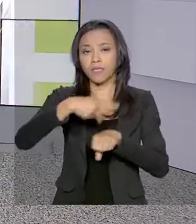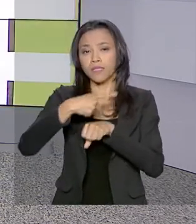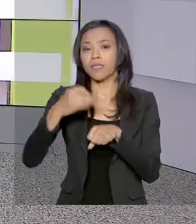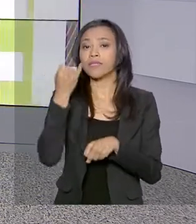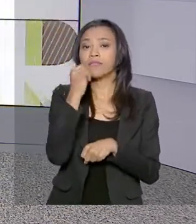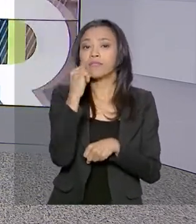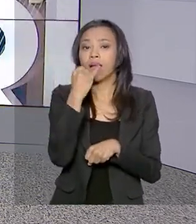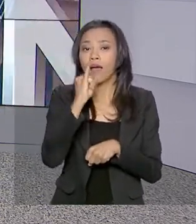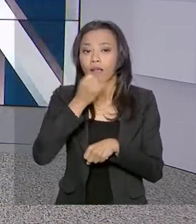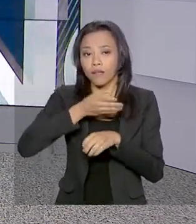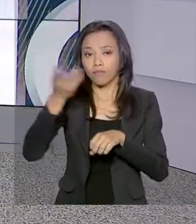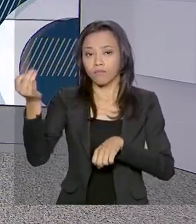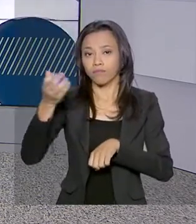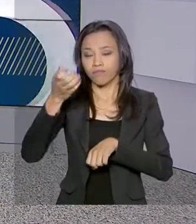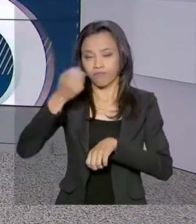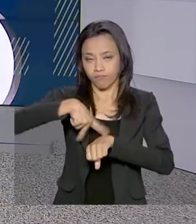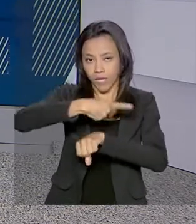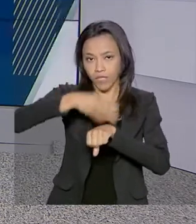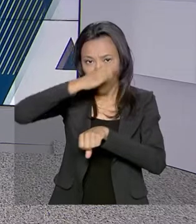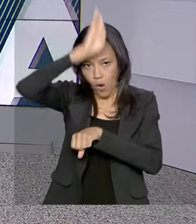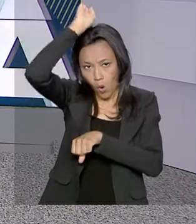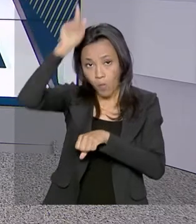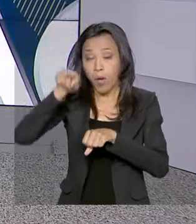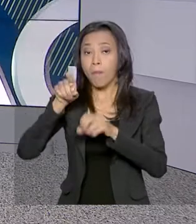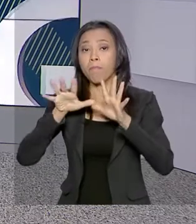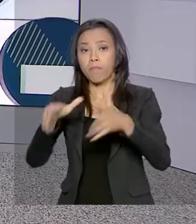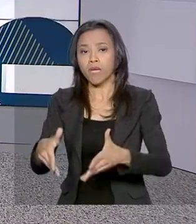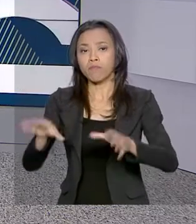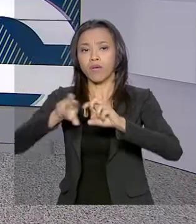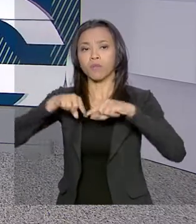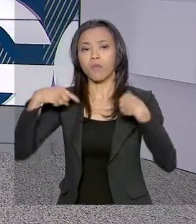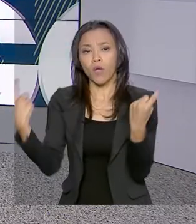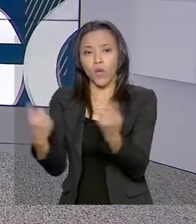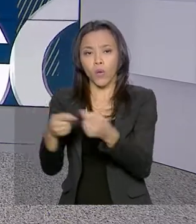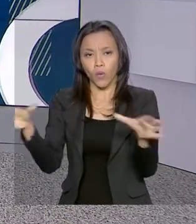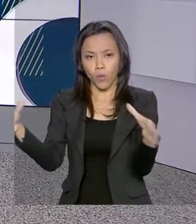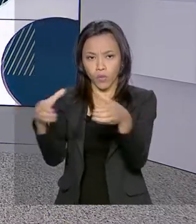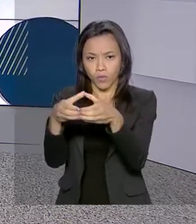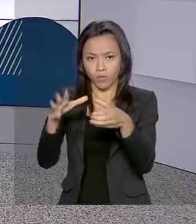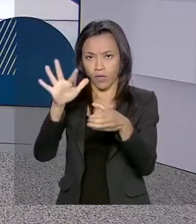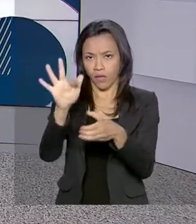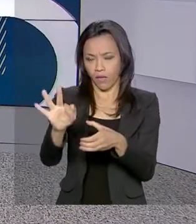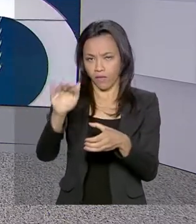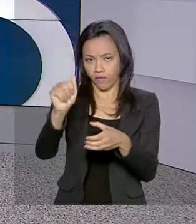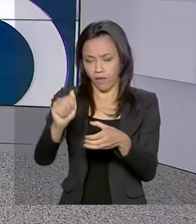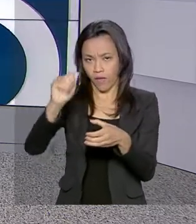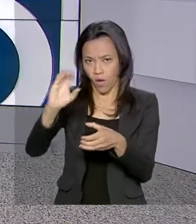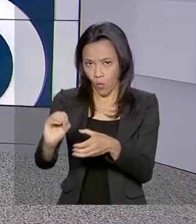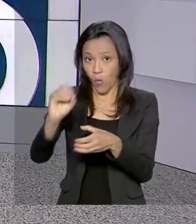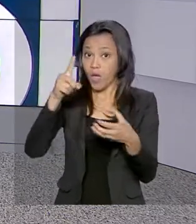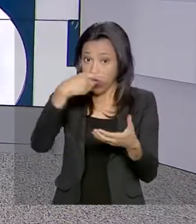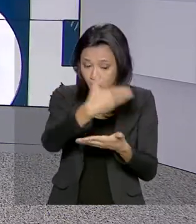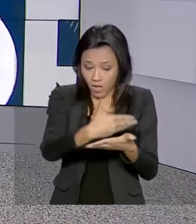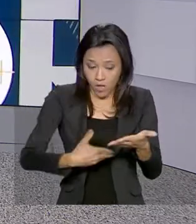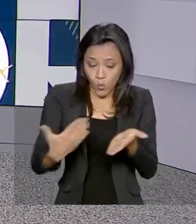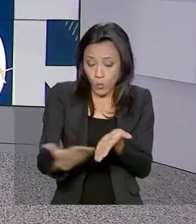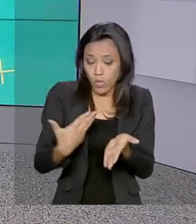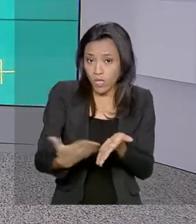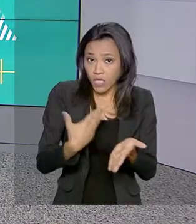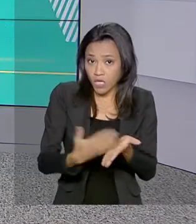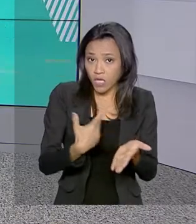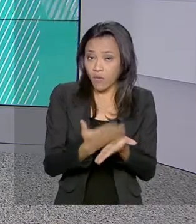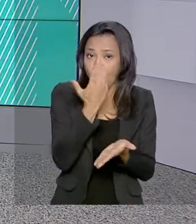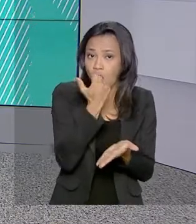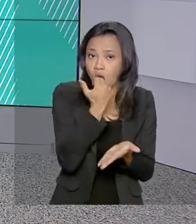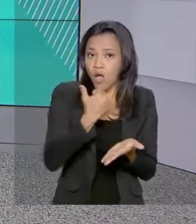reunião do Comitê da FAO, a Organização das Nações Unidas para a Alimentação e Agricultura. Ele entregou o Guia Nutricional do Sistema